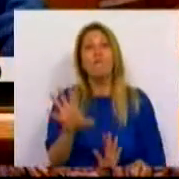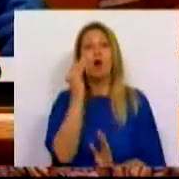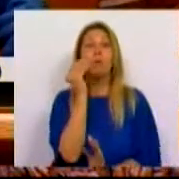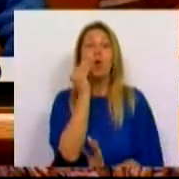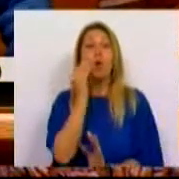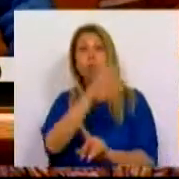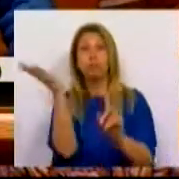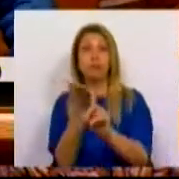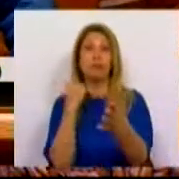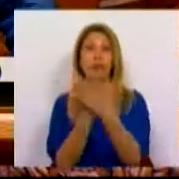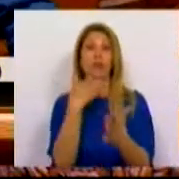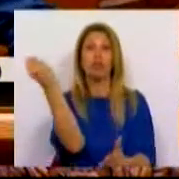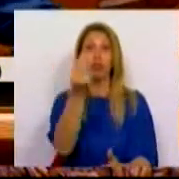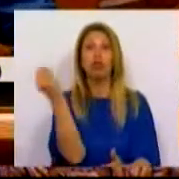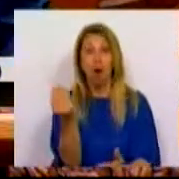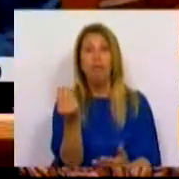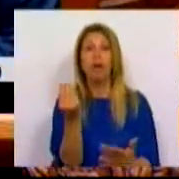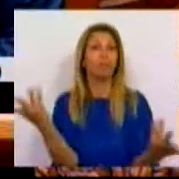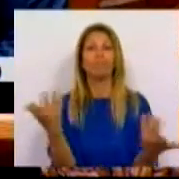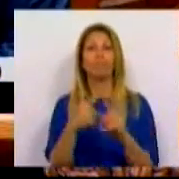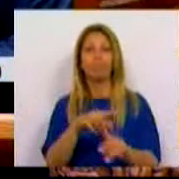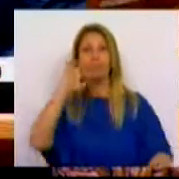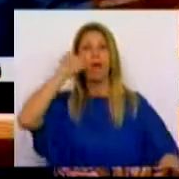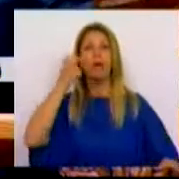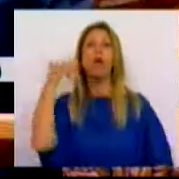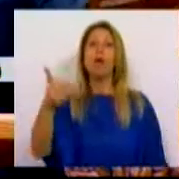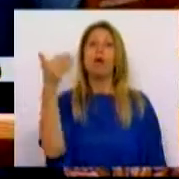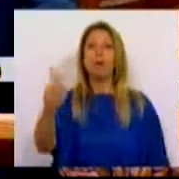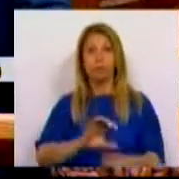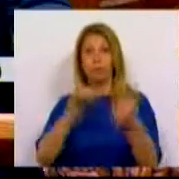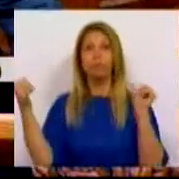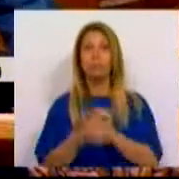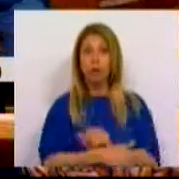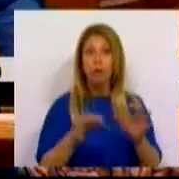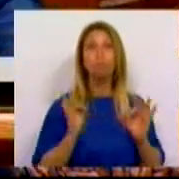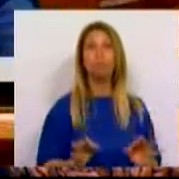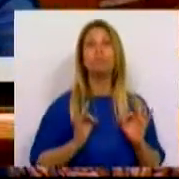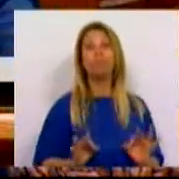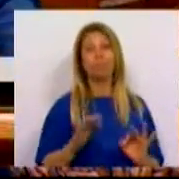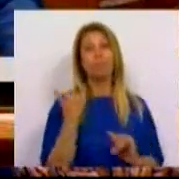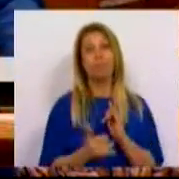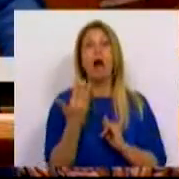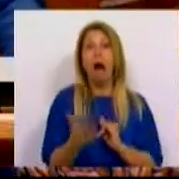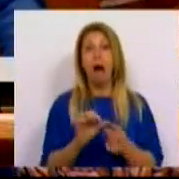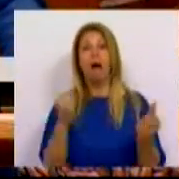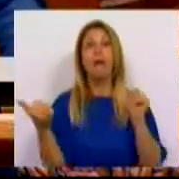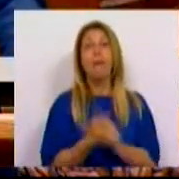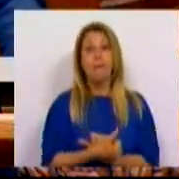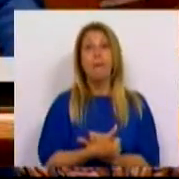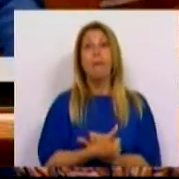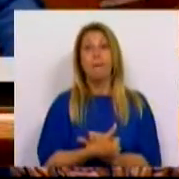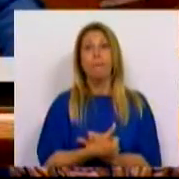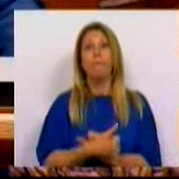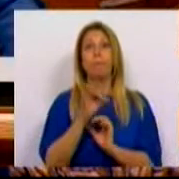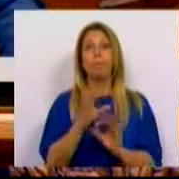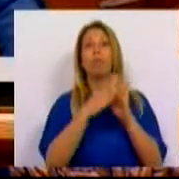penaliza a juventude, hipoteca o futuro e muda drasticamente, ou pelo menos corre o risco de mudar drasticamente, o